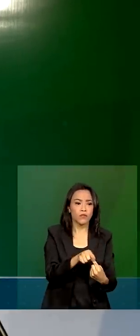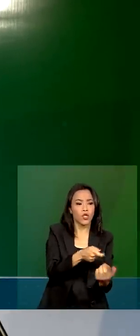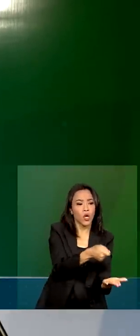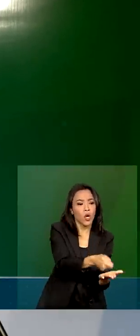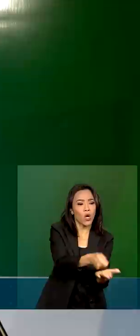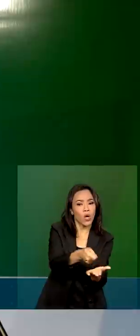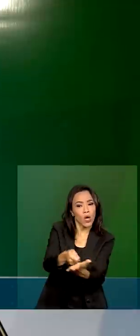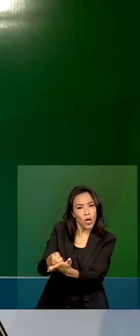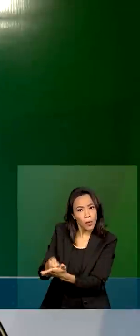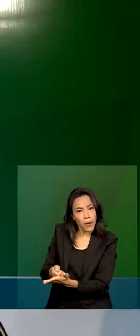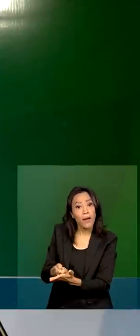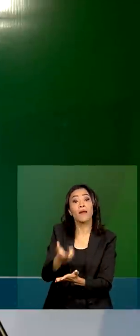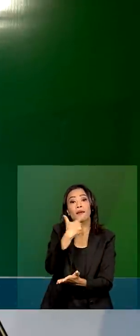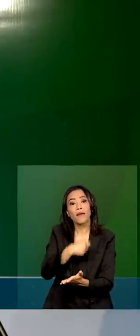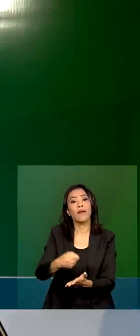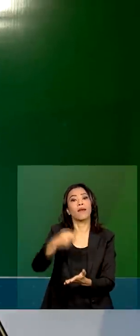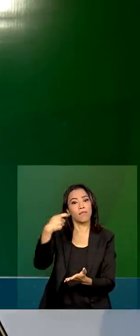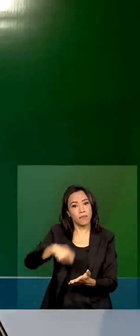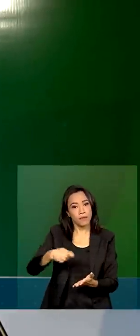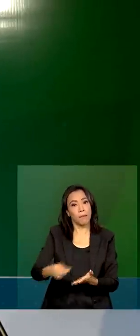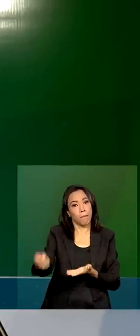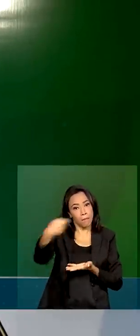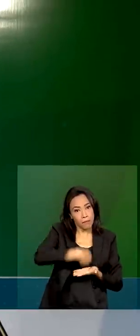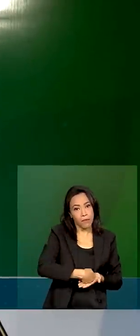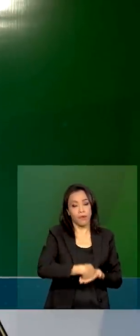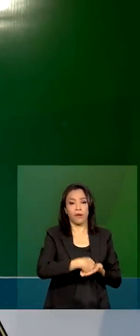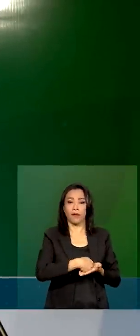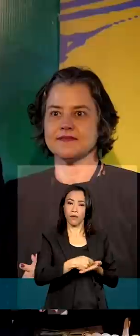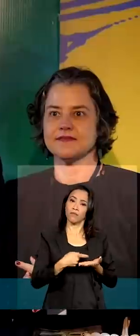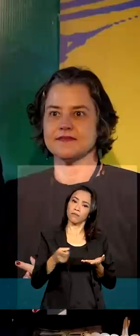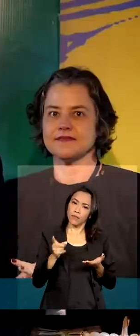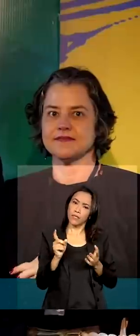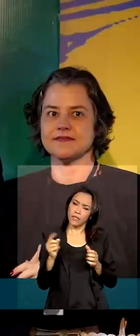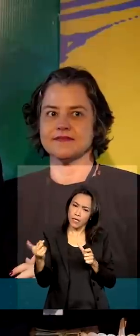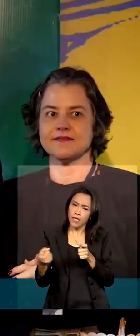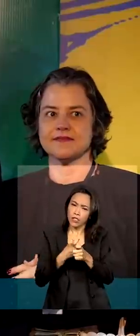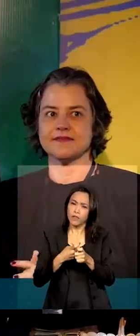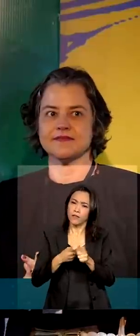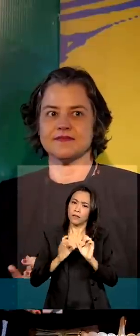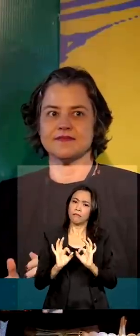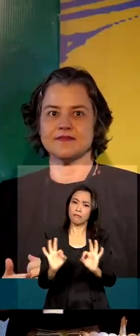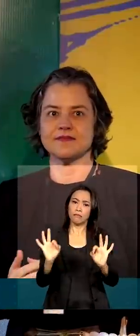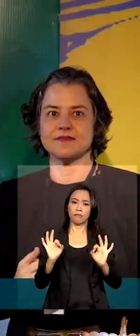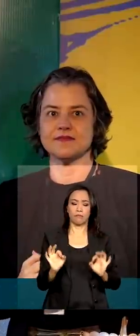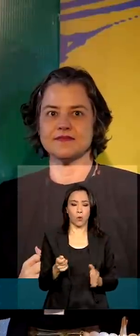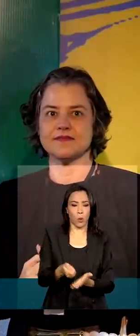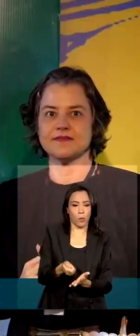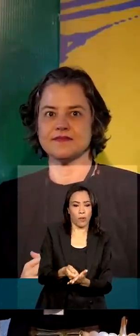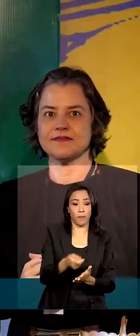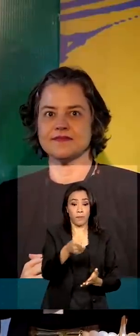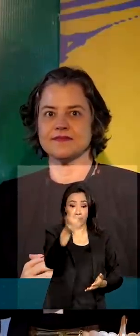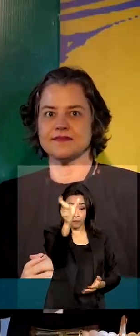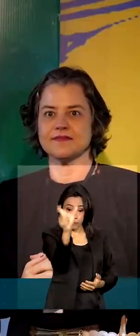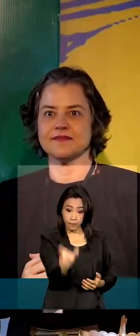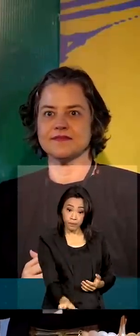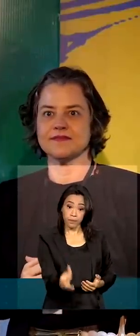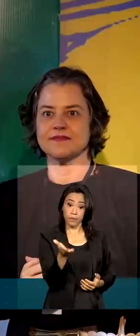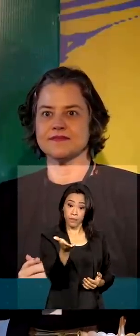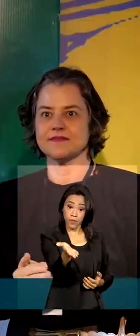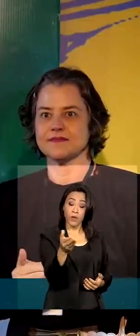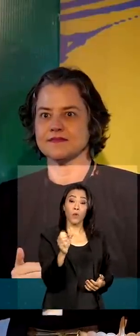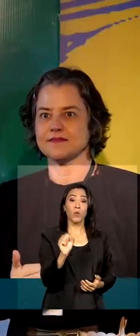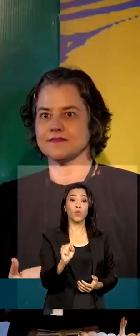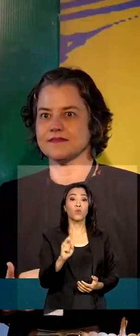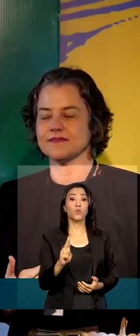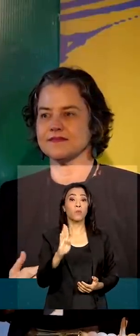aquele que realmente deve e cobrar a dívida que é correta. O cargo de Subprocurador-Geral da Fazenda Nacional